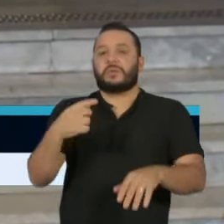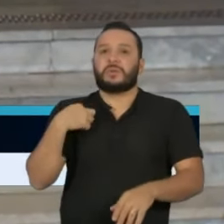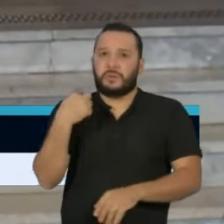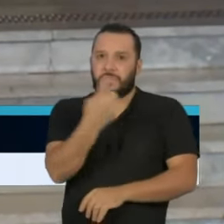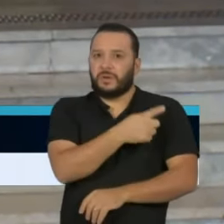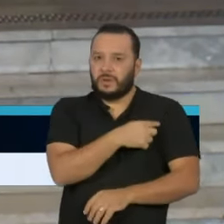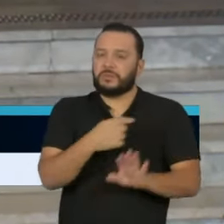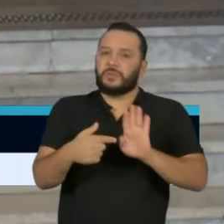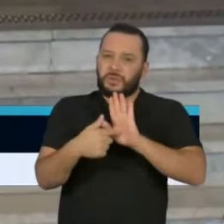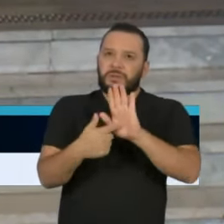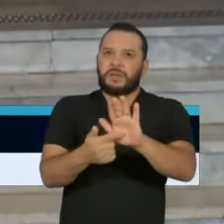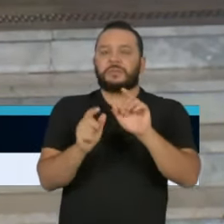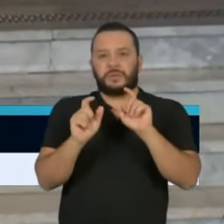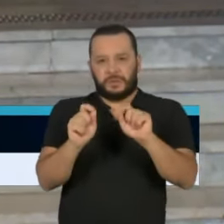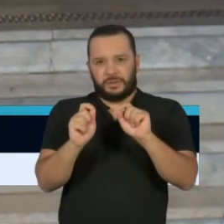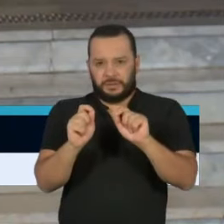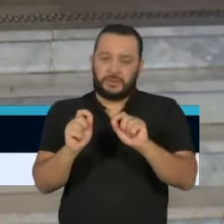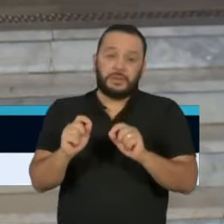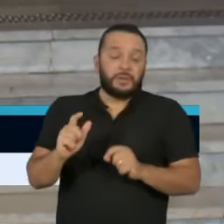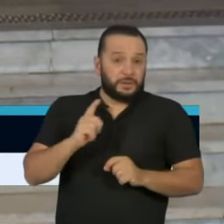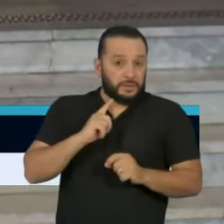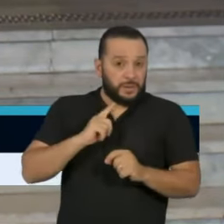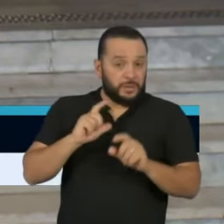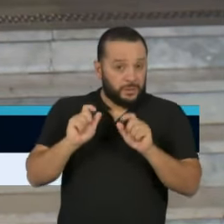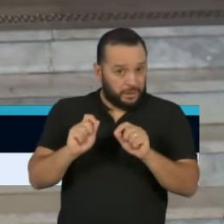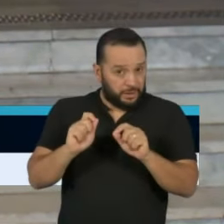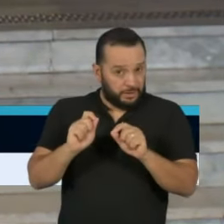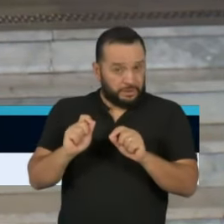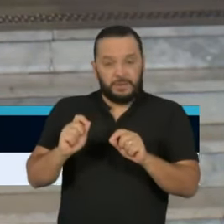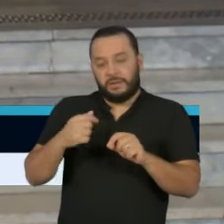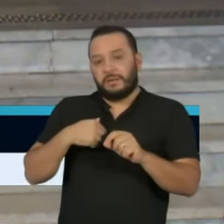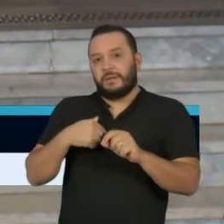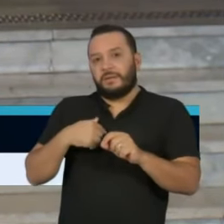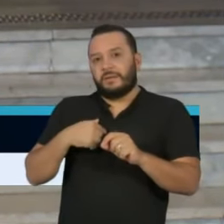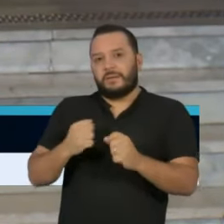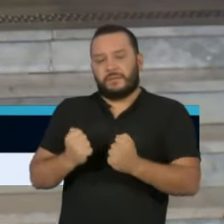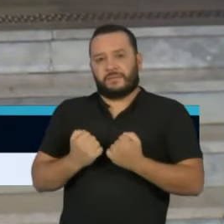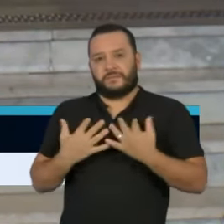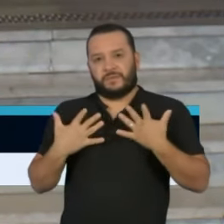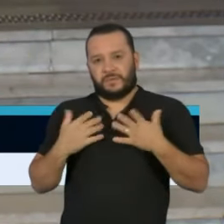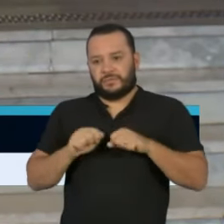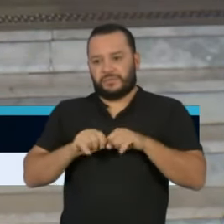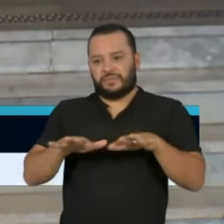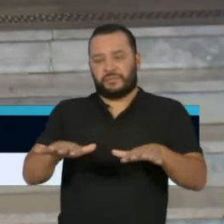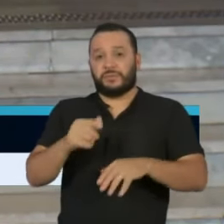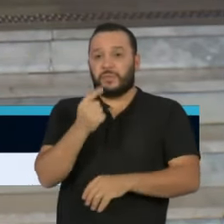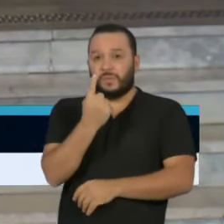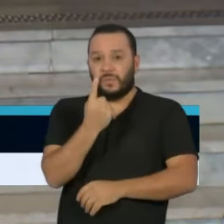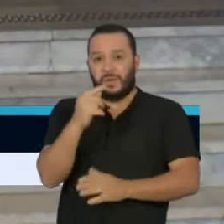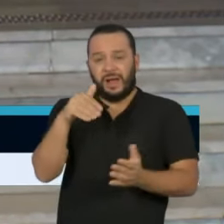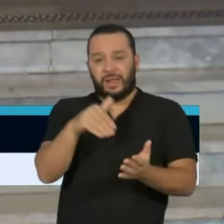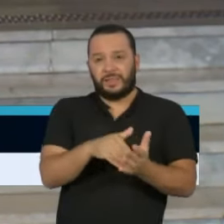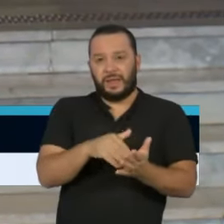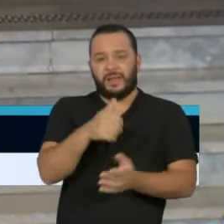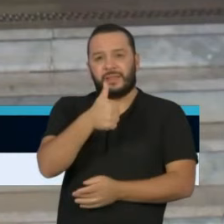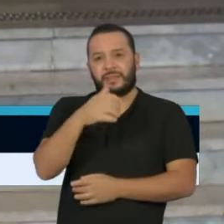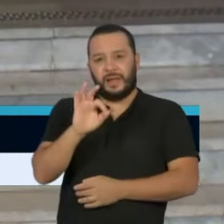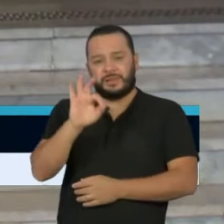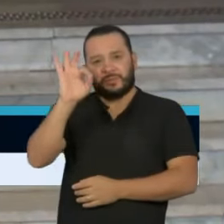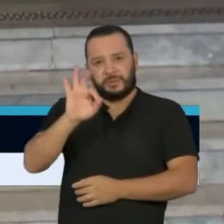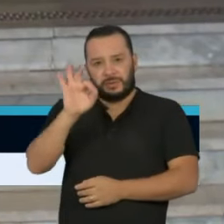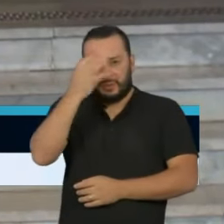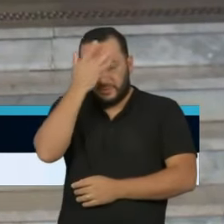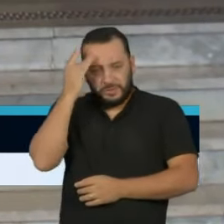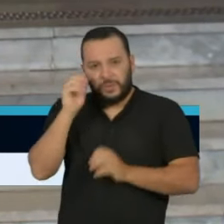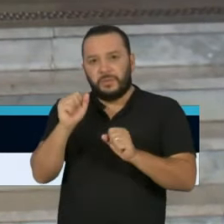cenários. Nos cenários de infecção, nós variamos de 1% a 10% da população que poderia